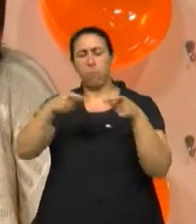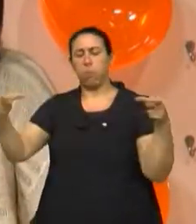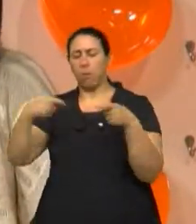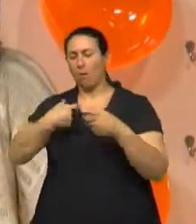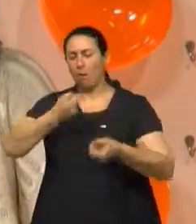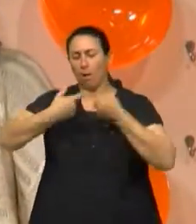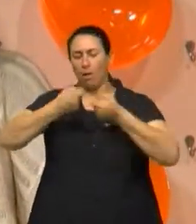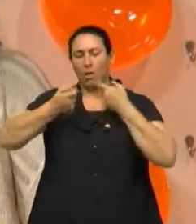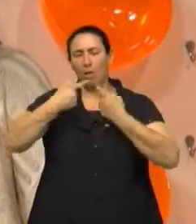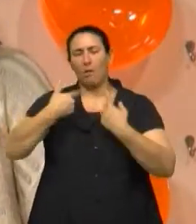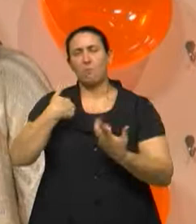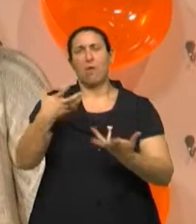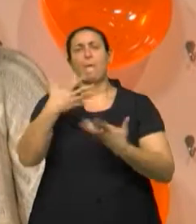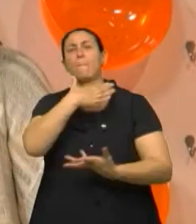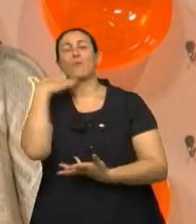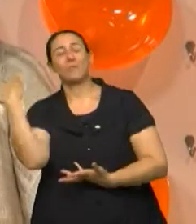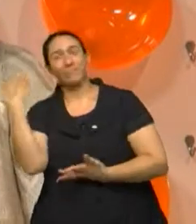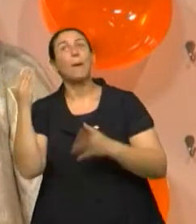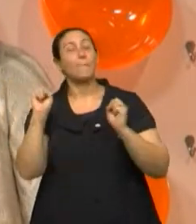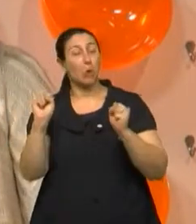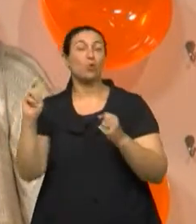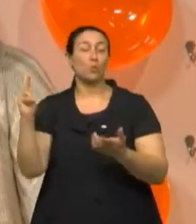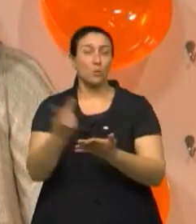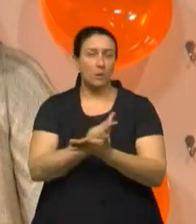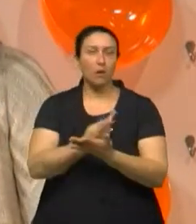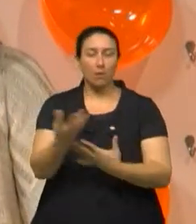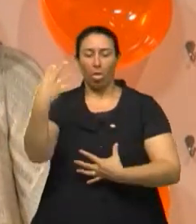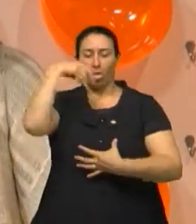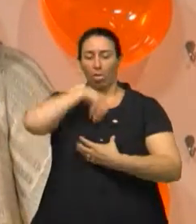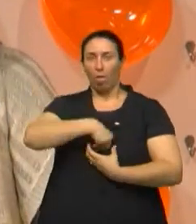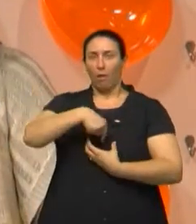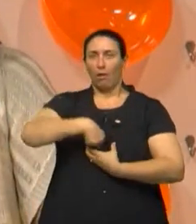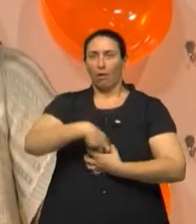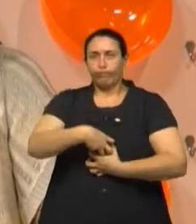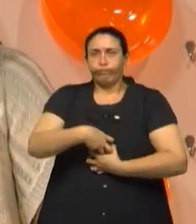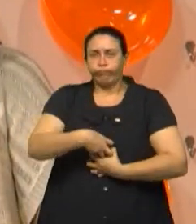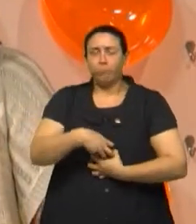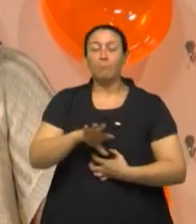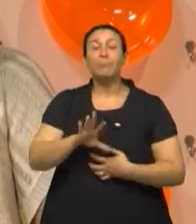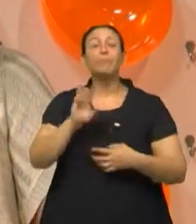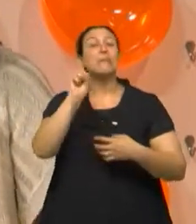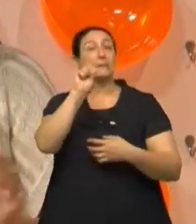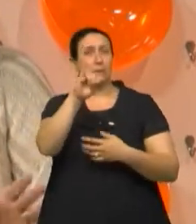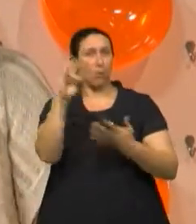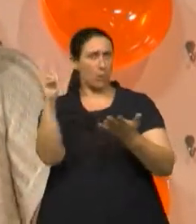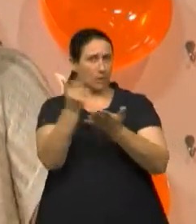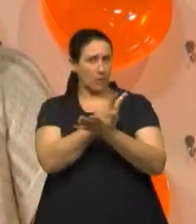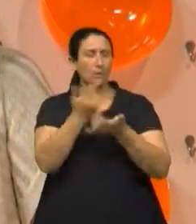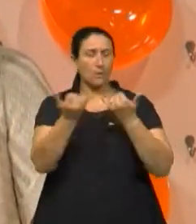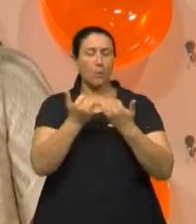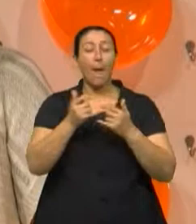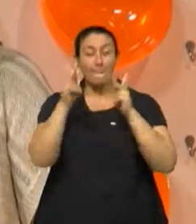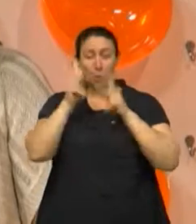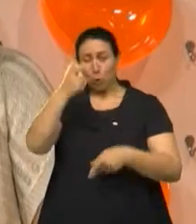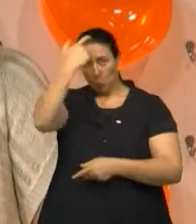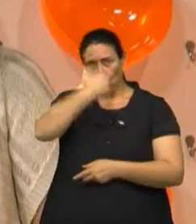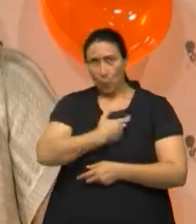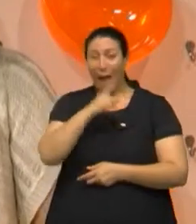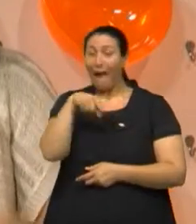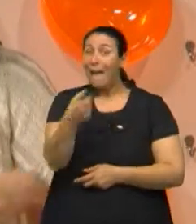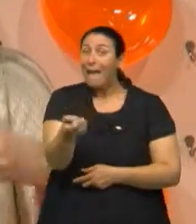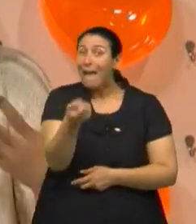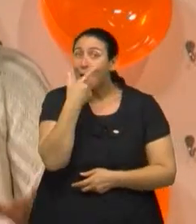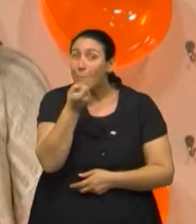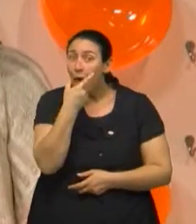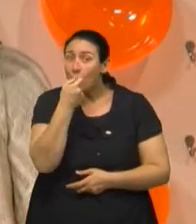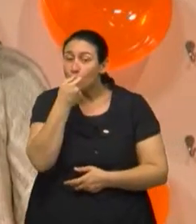quantidade de medicação. Então, normalmente, quando a intoxicação é medicamentosa, depende